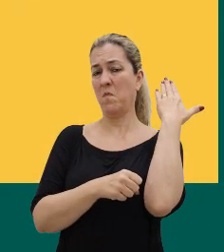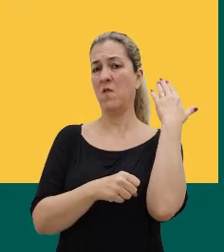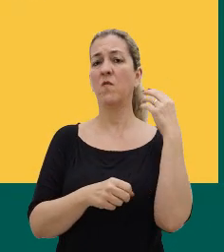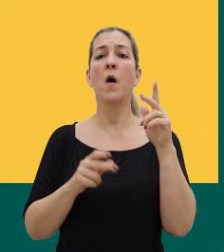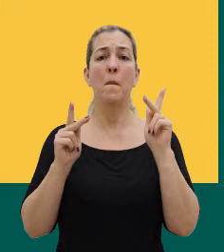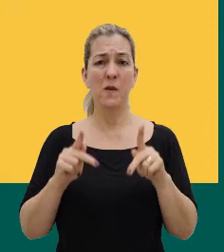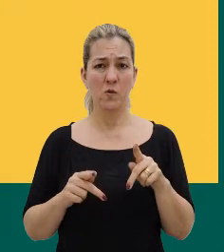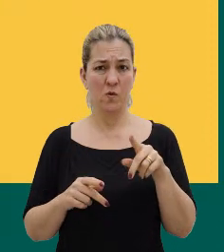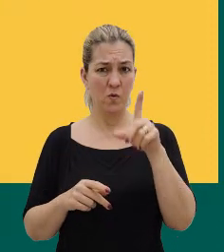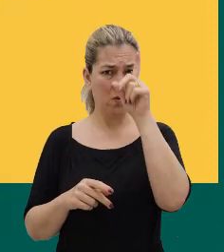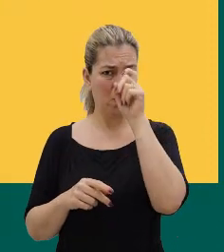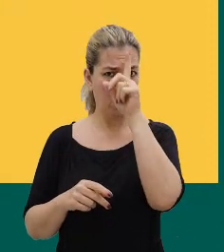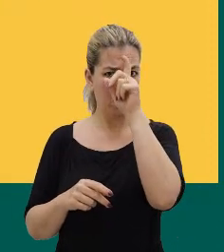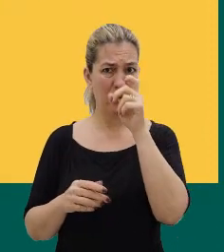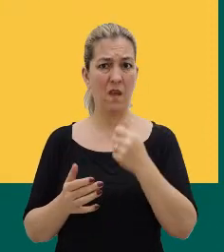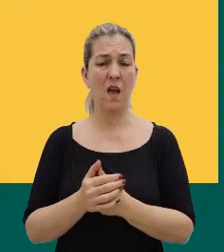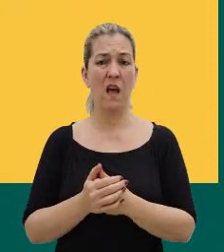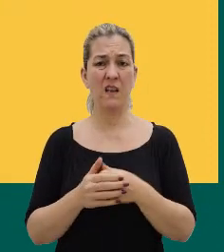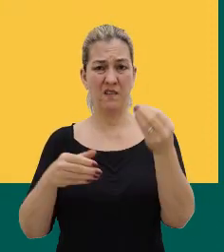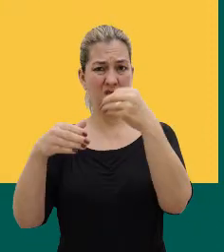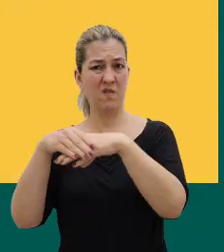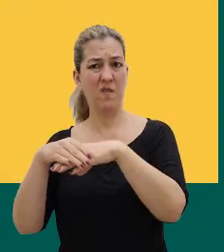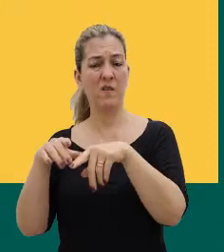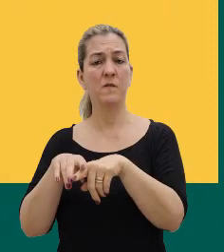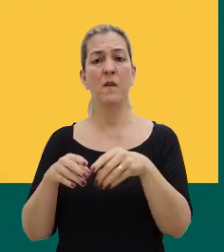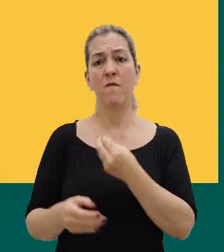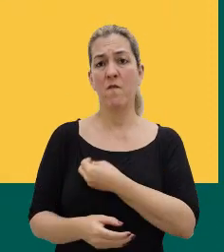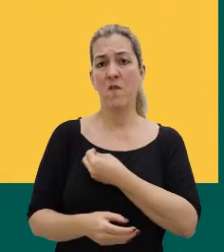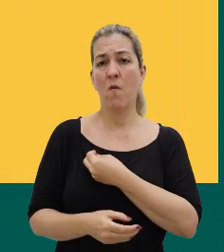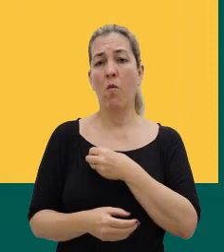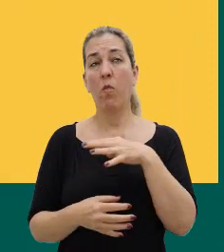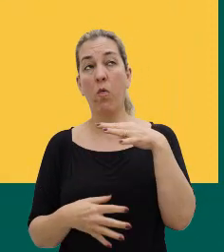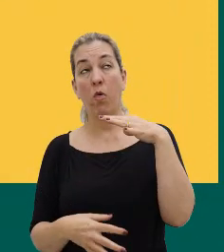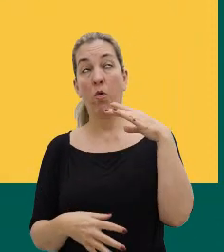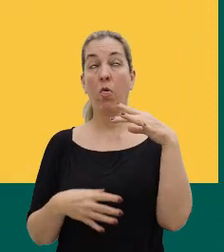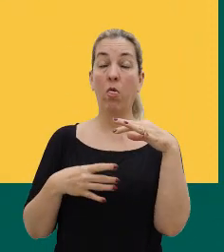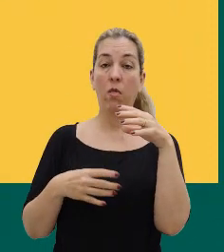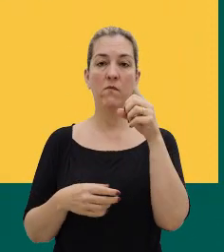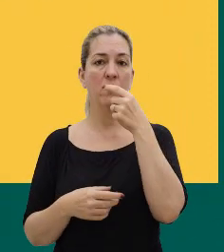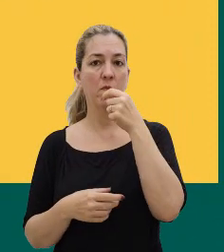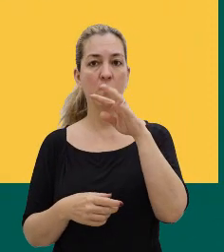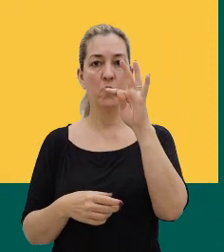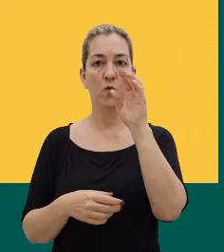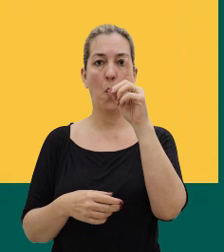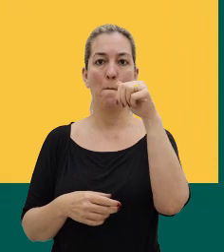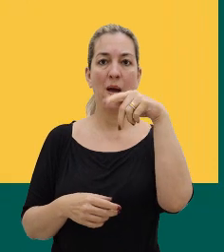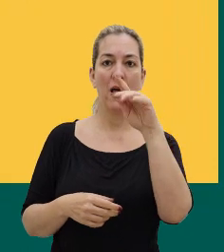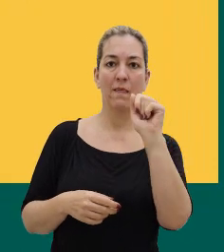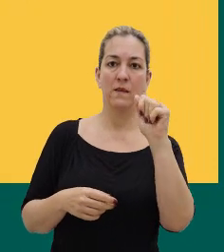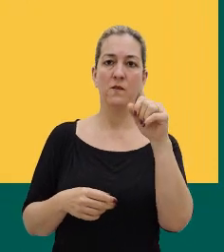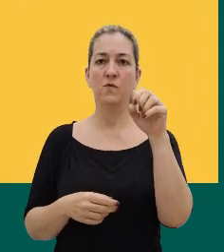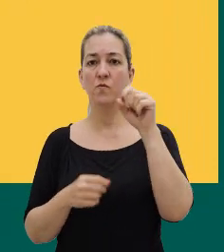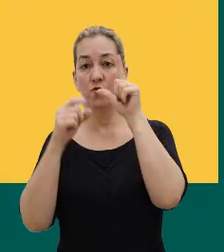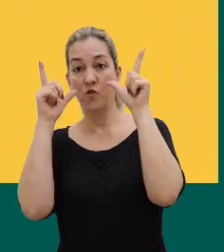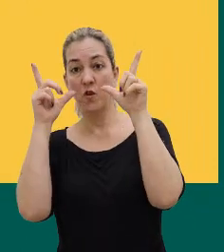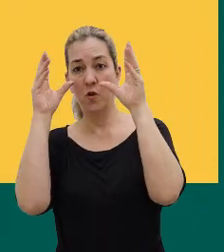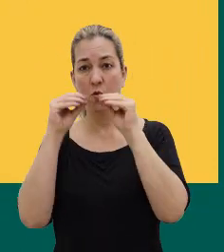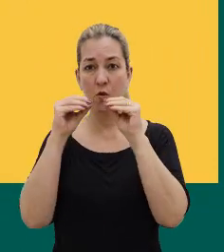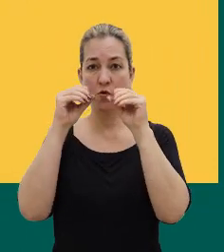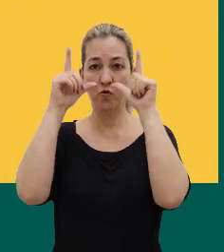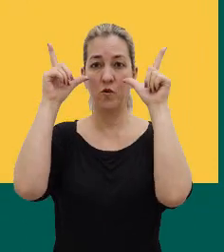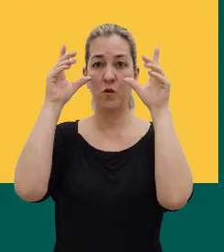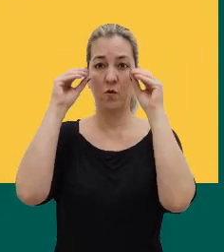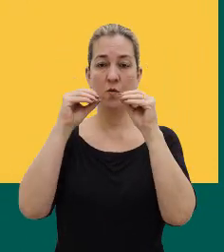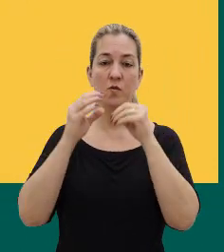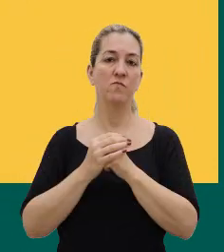internadas, né, naqueles hospitais, e elas viviam dopadas de remédio dia, noite, dia, noite, dia, noite, não havia nenhum tratamento, né,